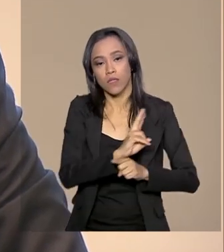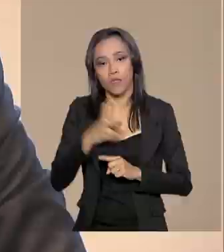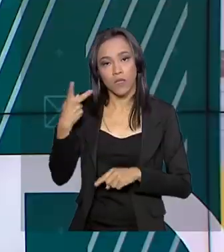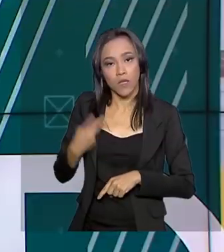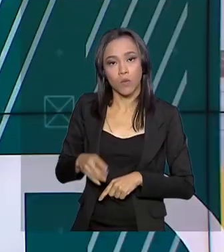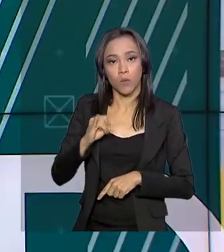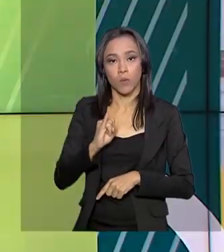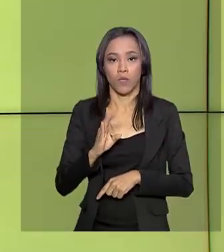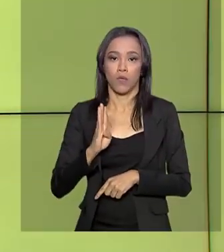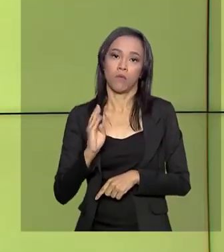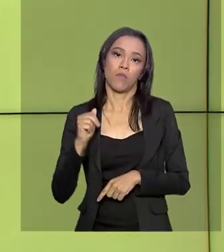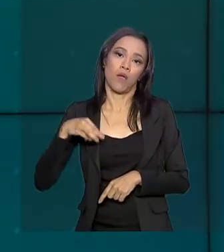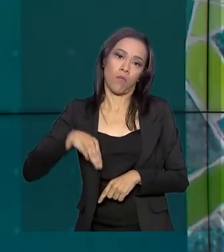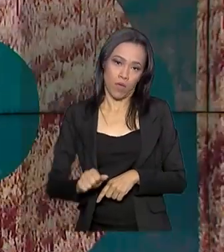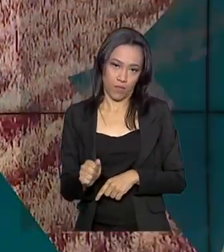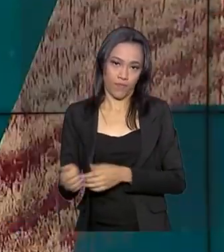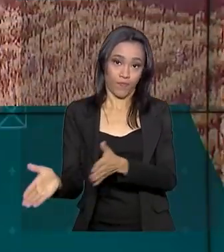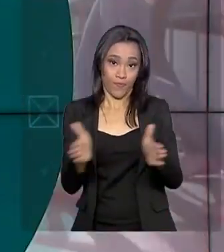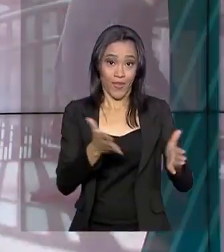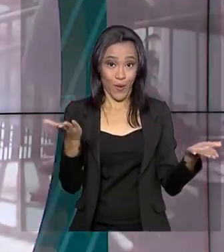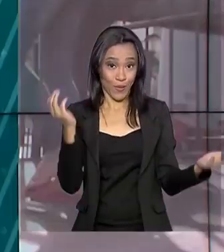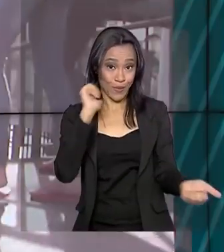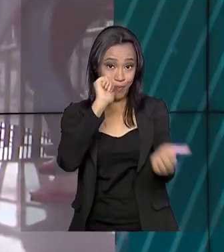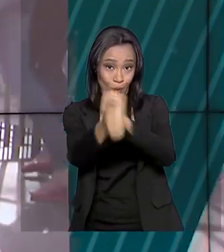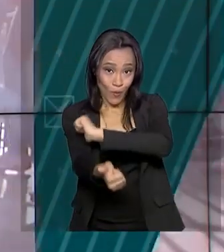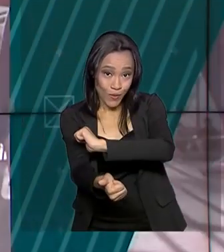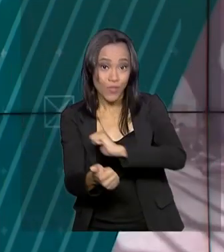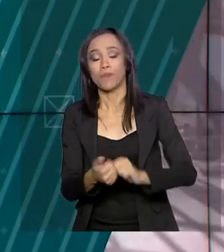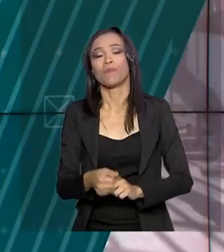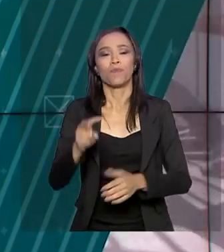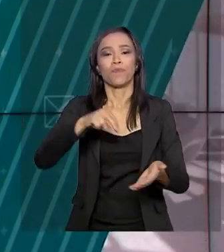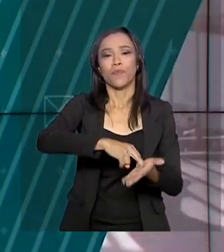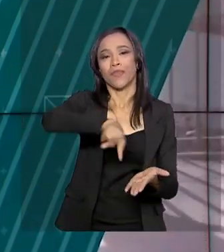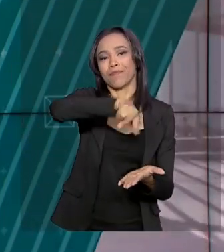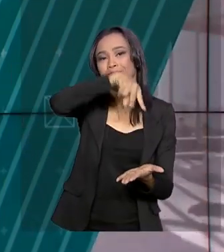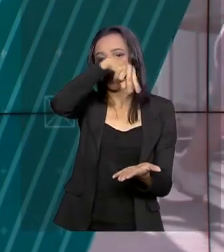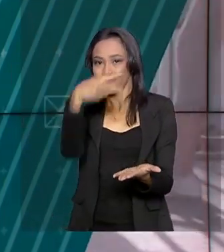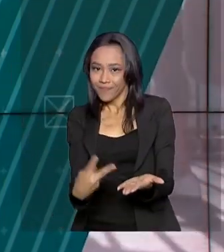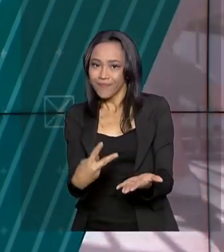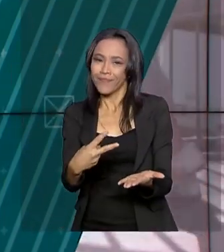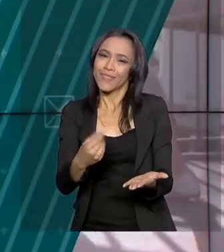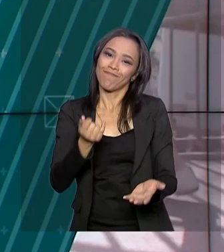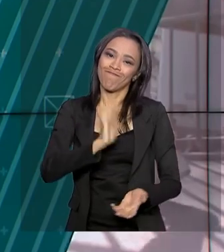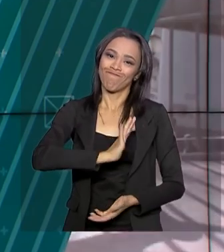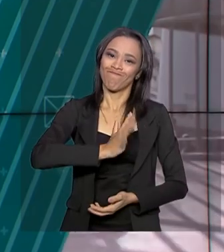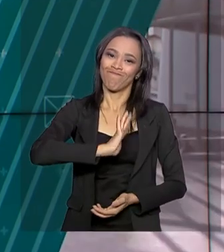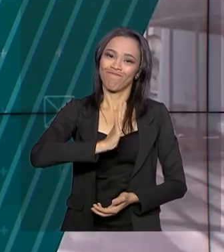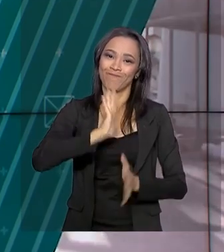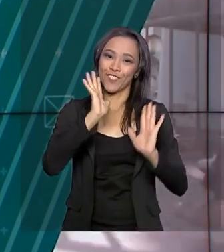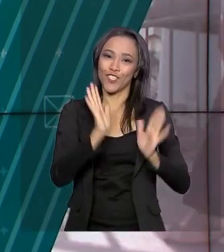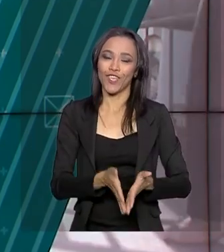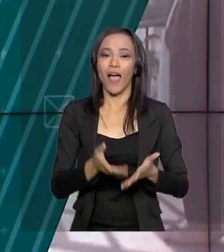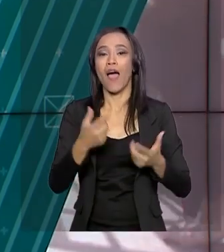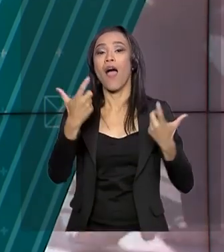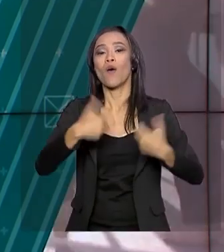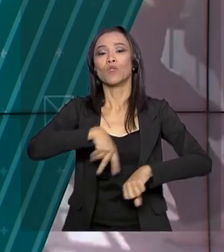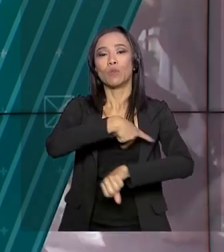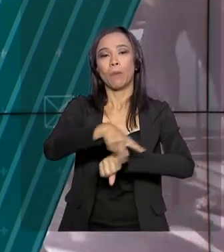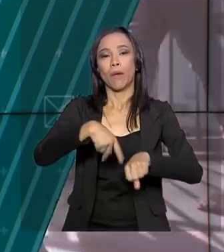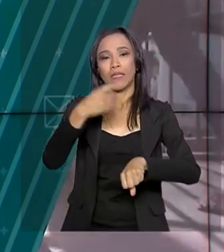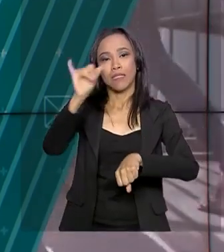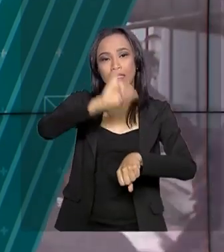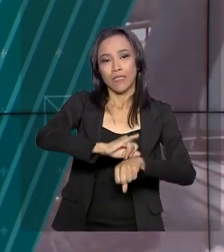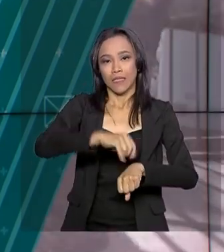ilegal. Vamos falar de esporte agora. A ginástica artística se despediu do PAN 2019 em Lima, no Peru, com